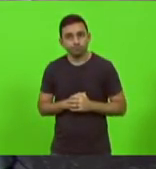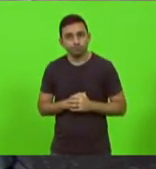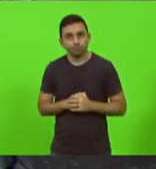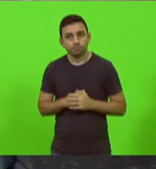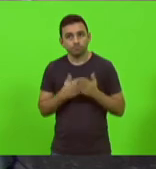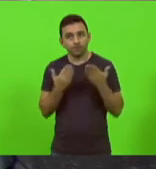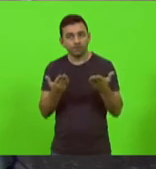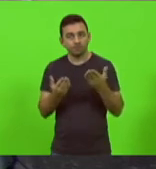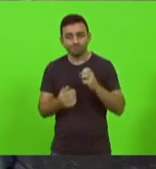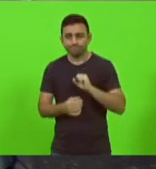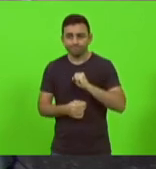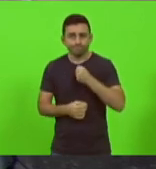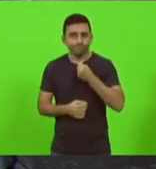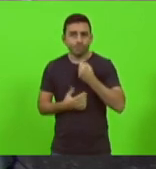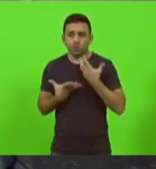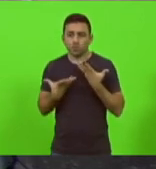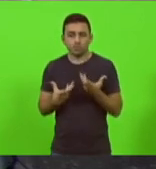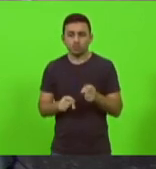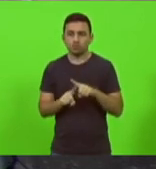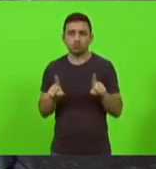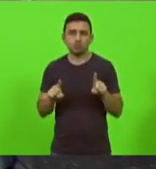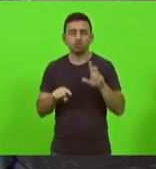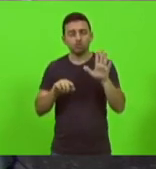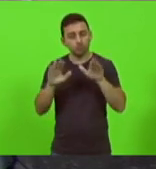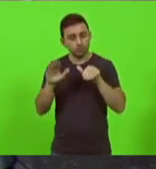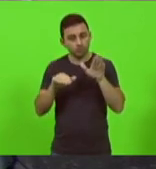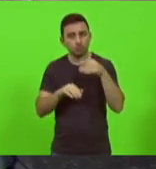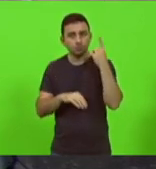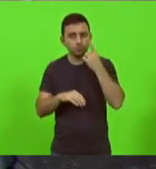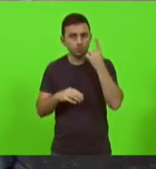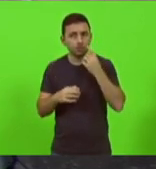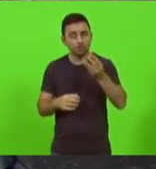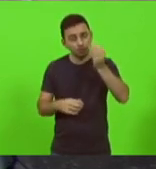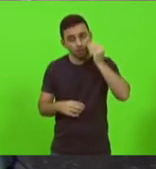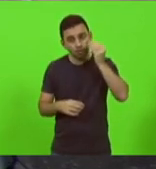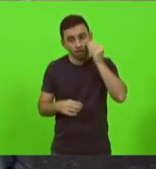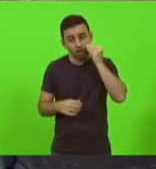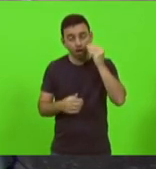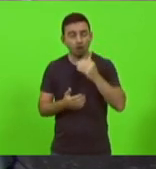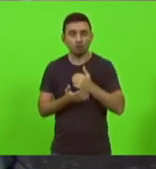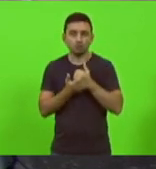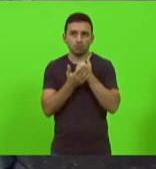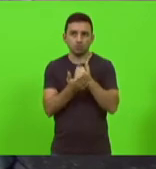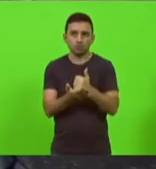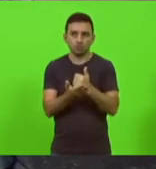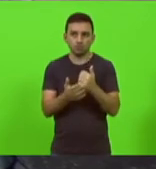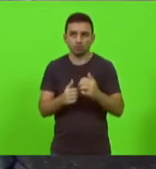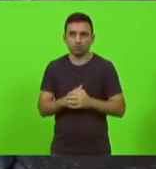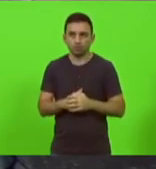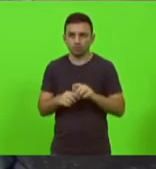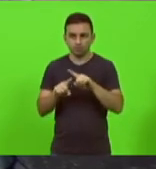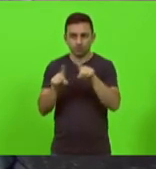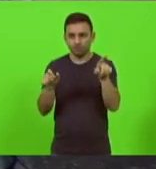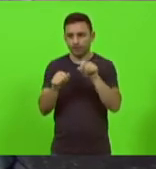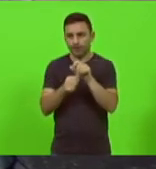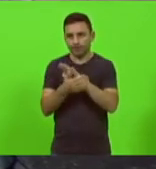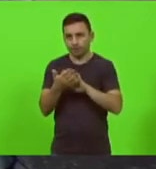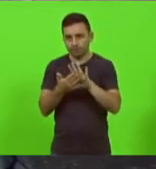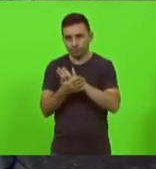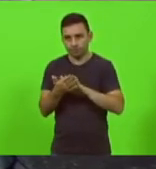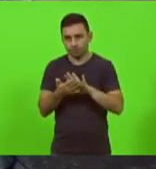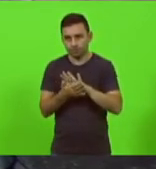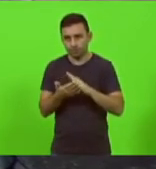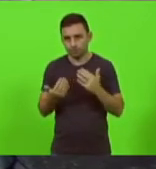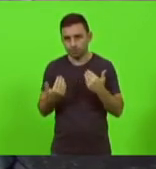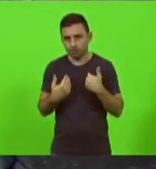de indignação com a situação e chamando os deputados para tentar fazer alguma coisa em nenhum momento eu ouvi ele dizer que ninguém faz nada como o senhor eu